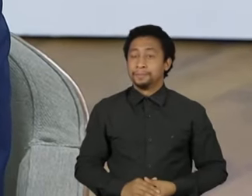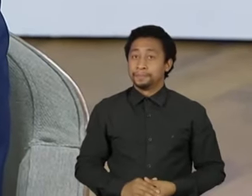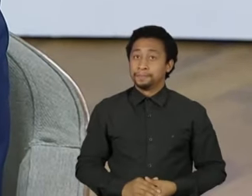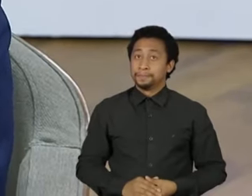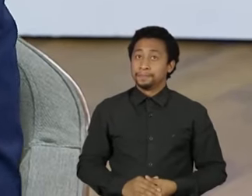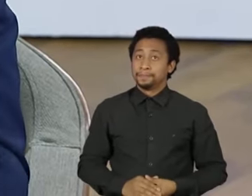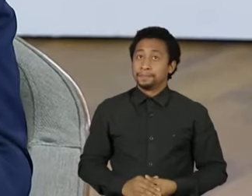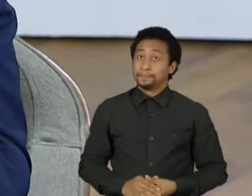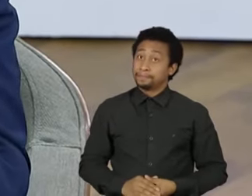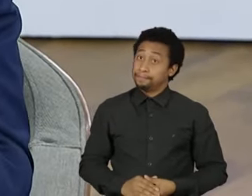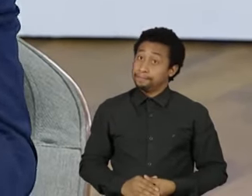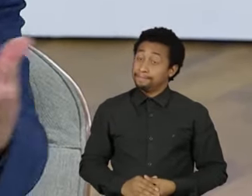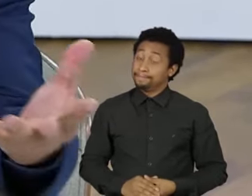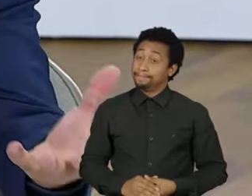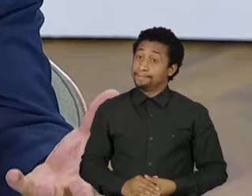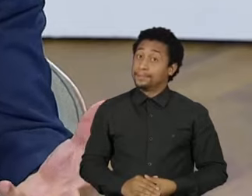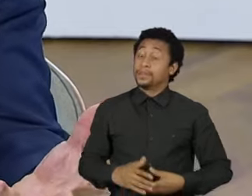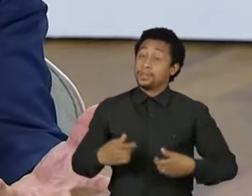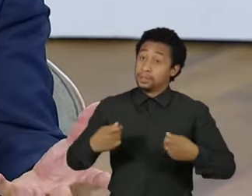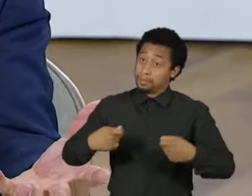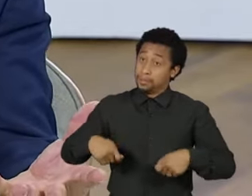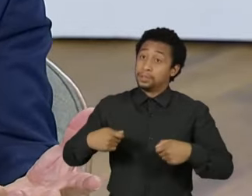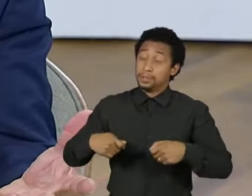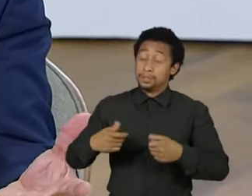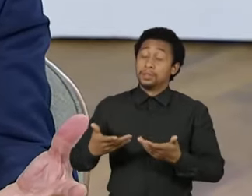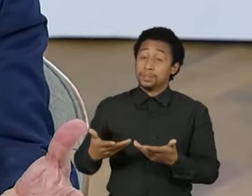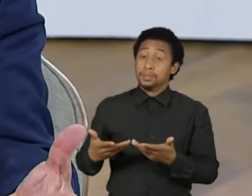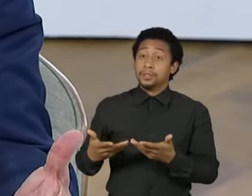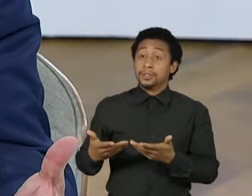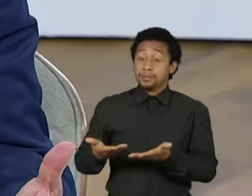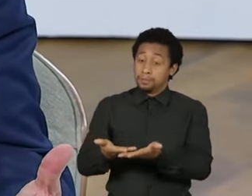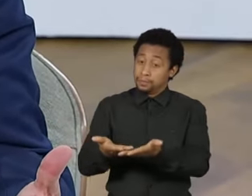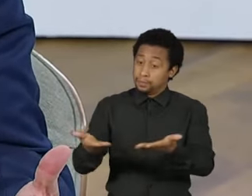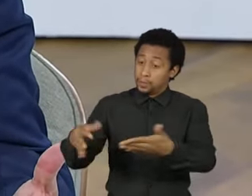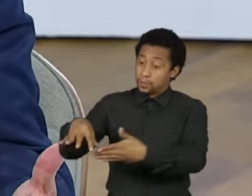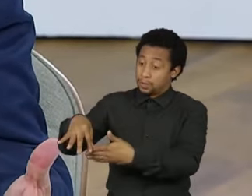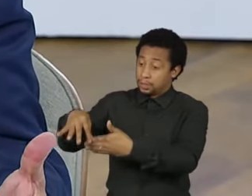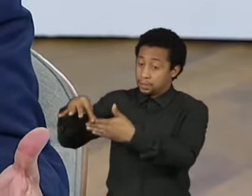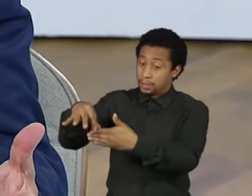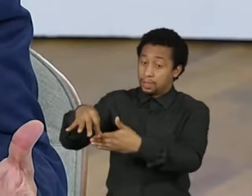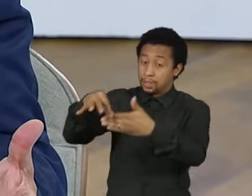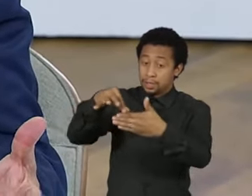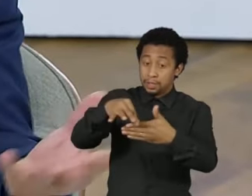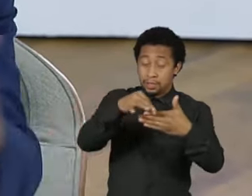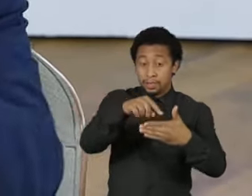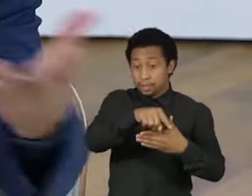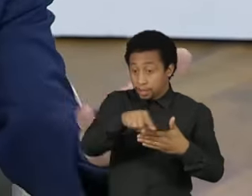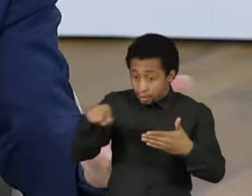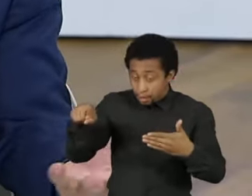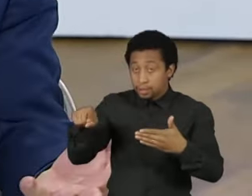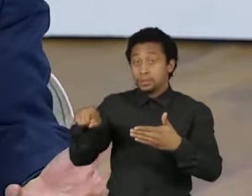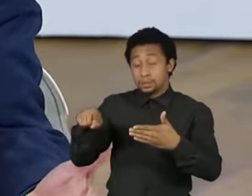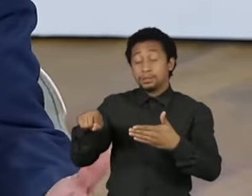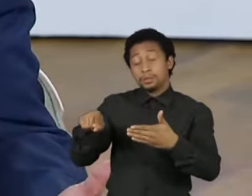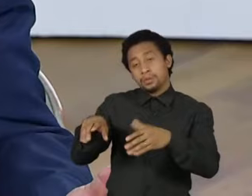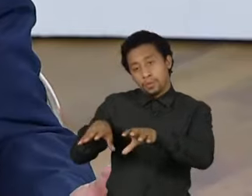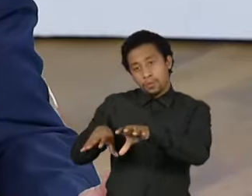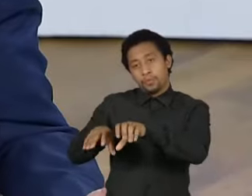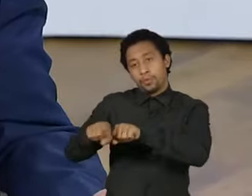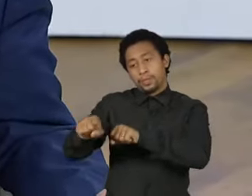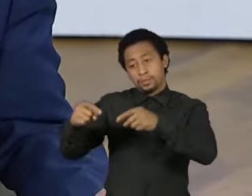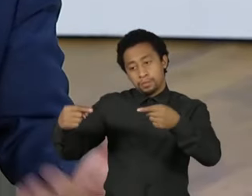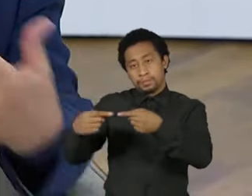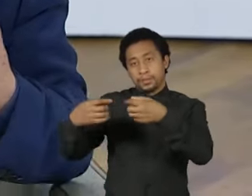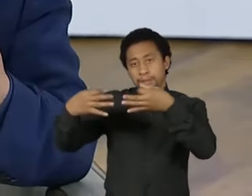Olha, é fazendo uma formação correta dessas lideranças, né? Perder e ganhar é de quem está no